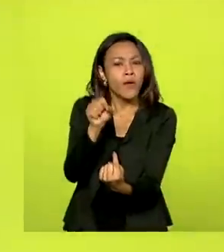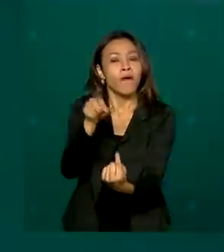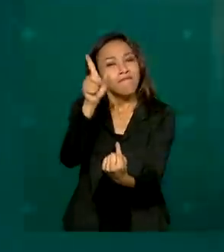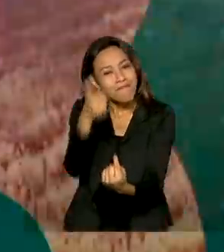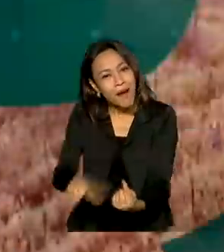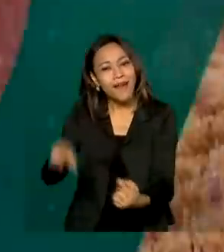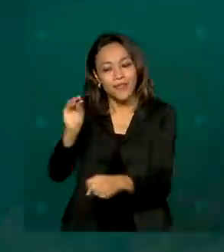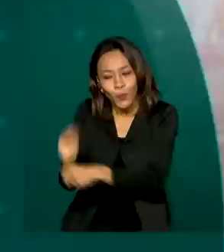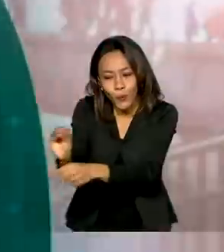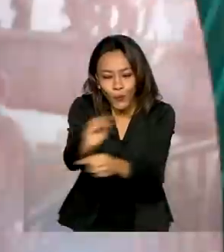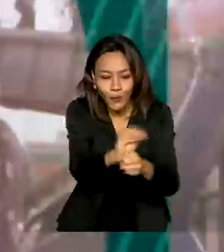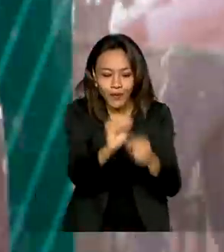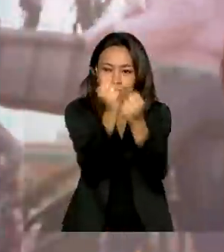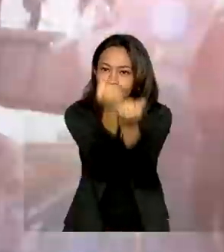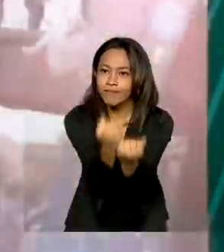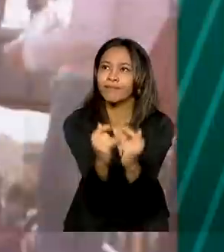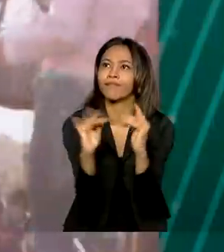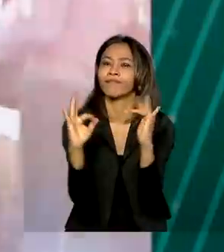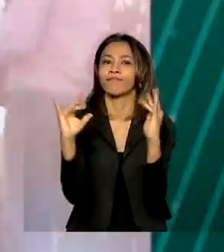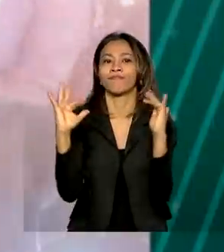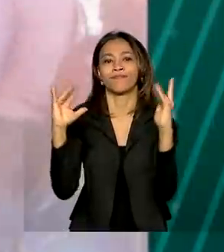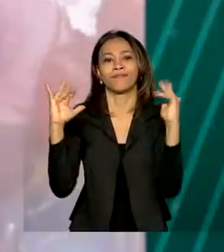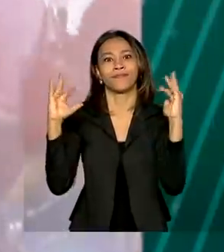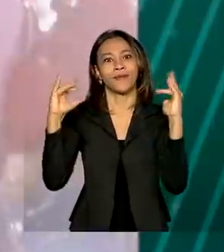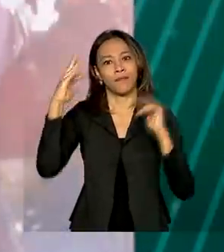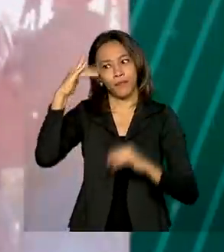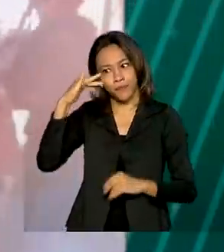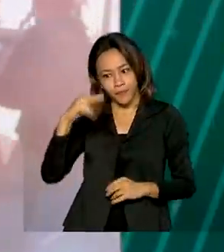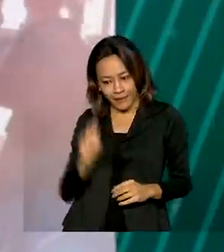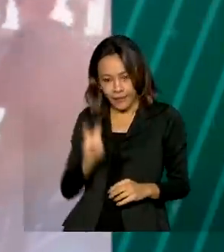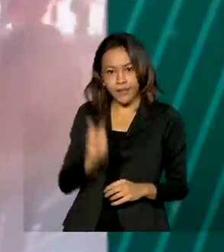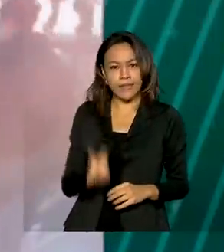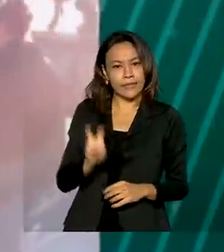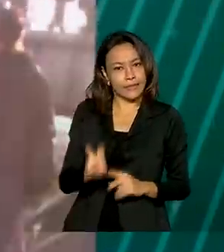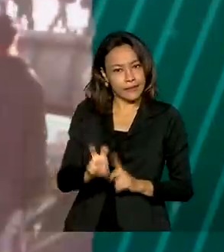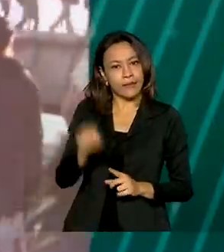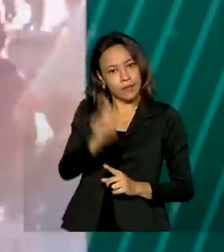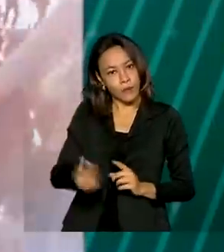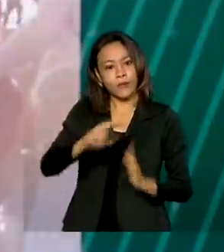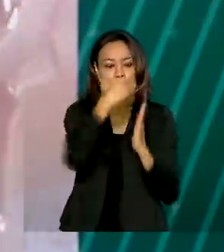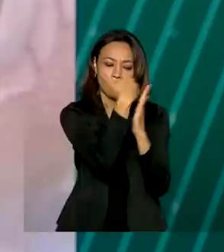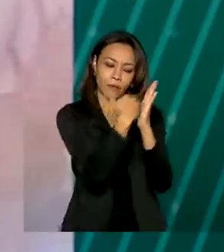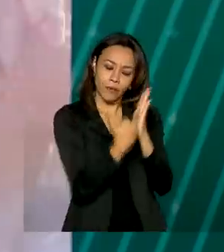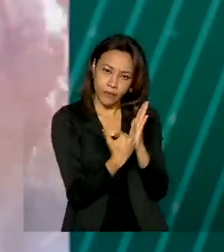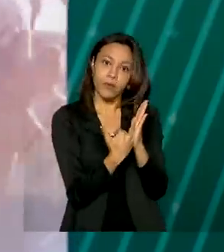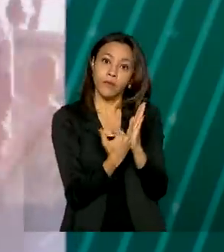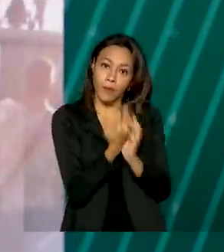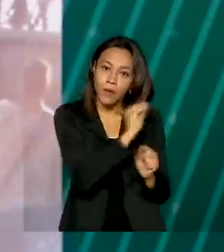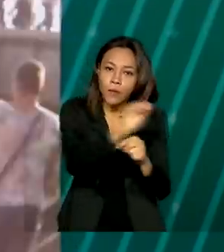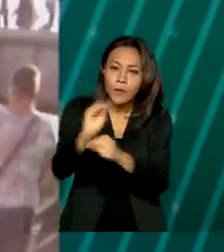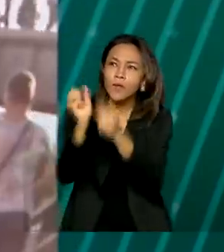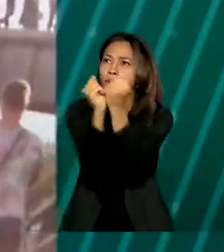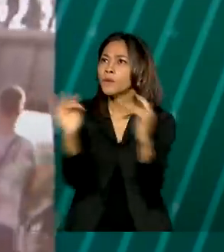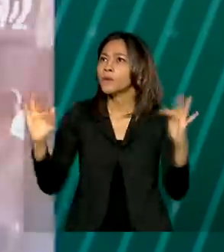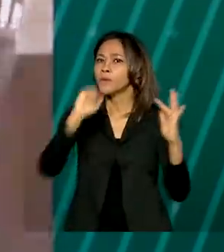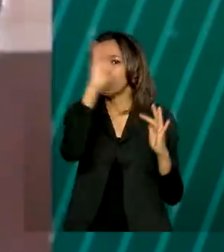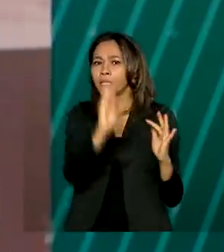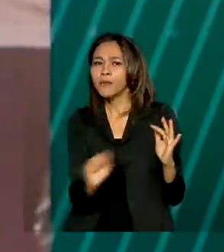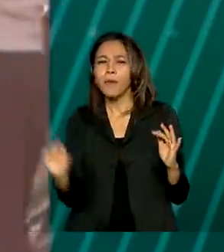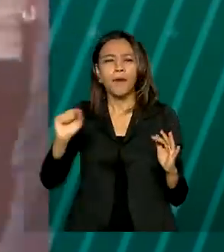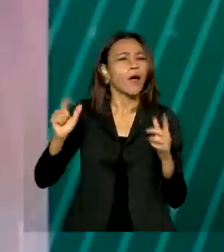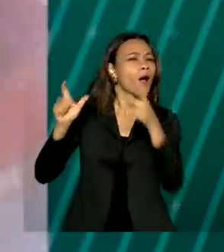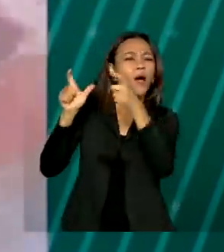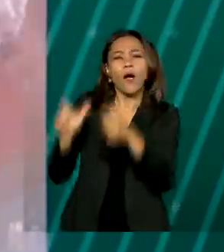mais uma unidade de conservação. É a quinta, feita por meio do programa Adote um Parque. Desta vez, a área